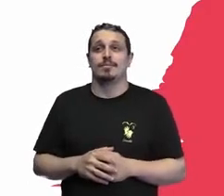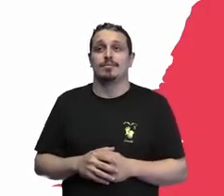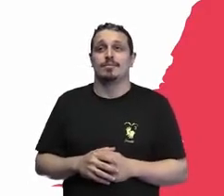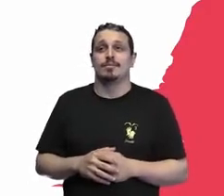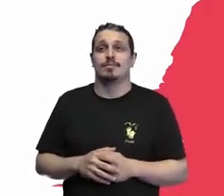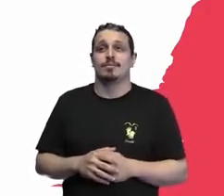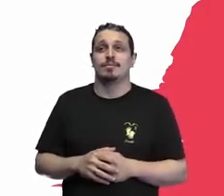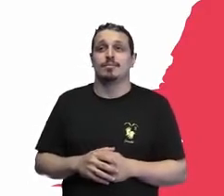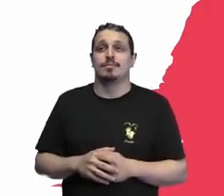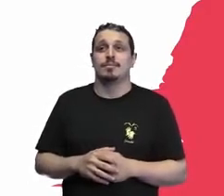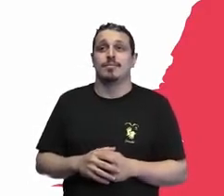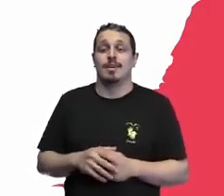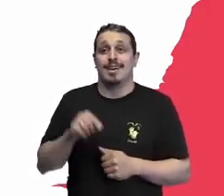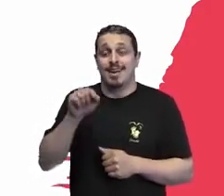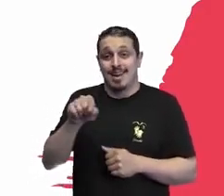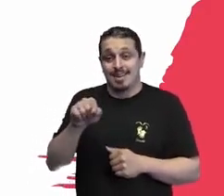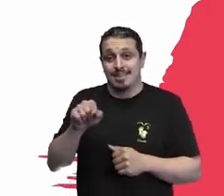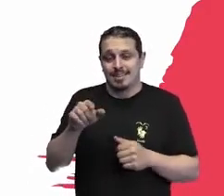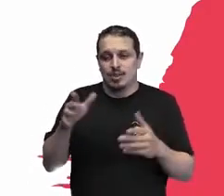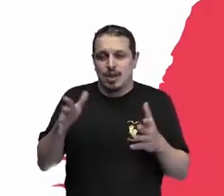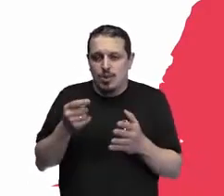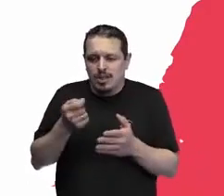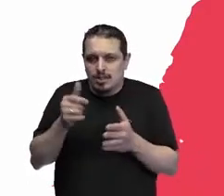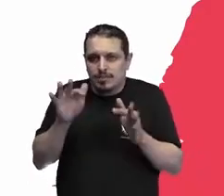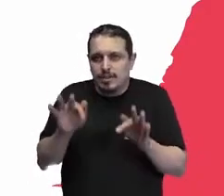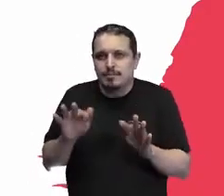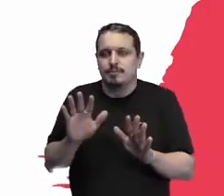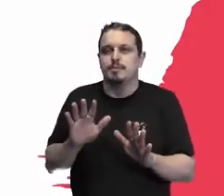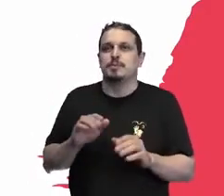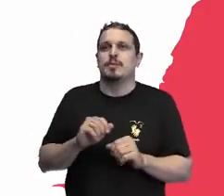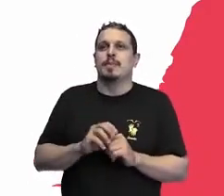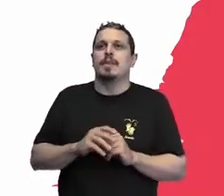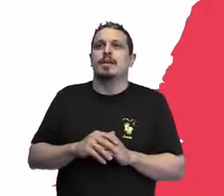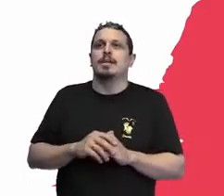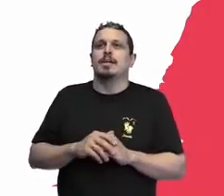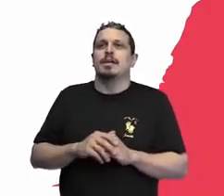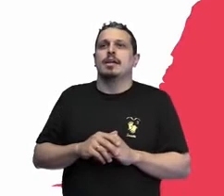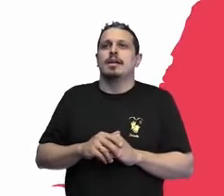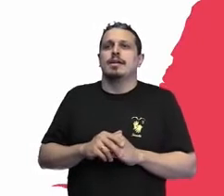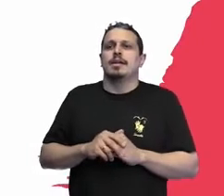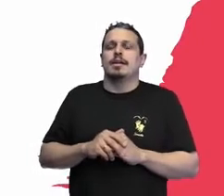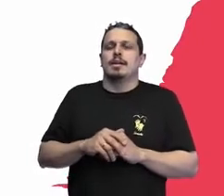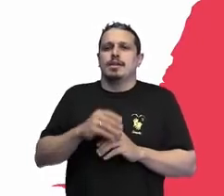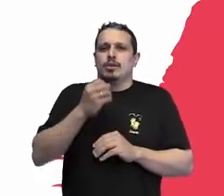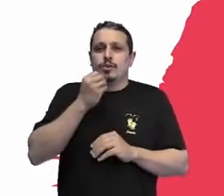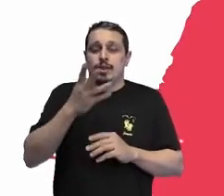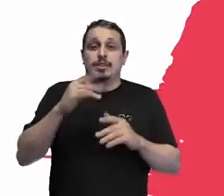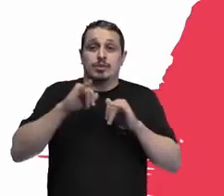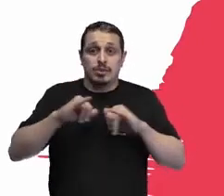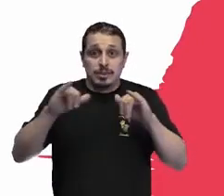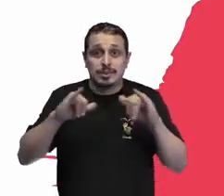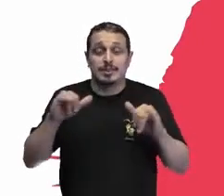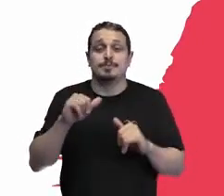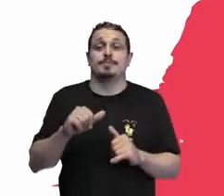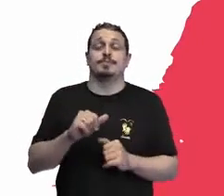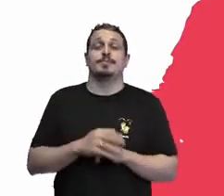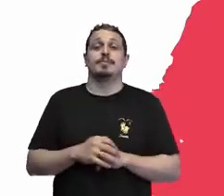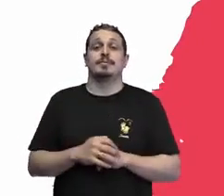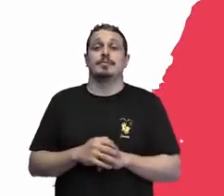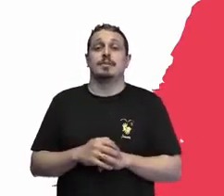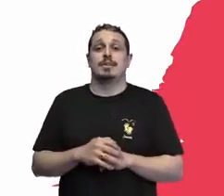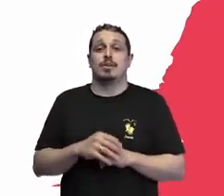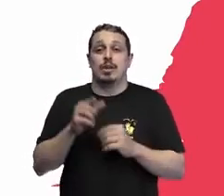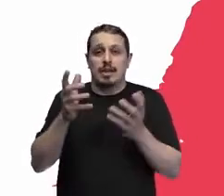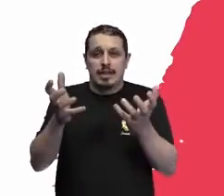gente quer... Está quase acabando de contar a jornada, e aí, para começar a contar as notícias, as novidades, a gente quer só